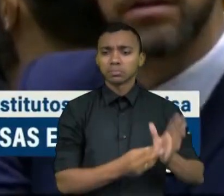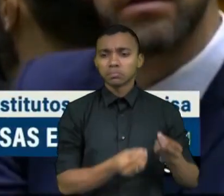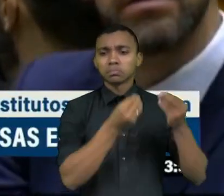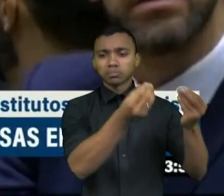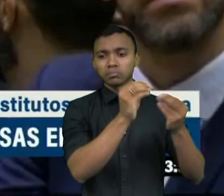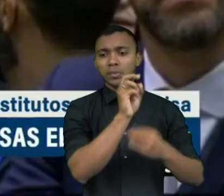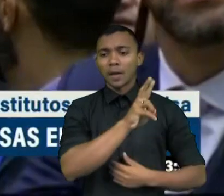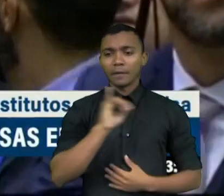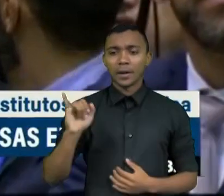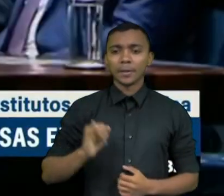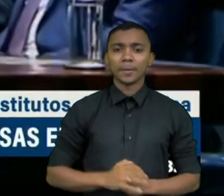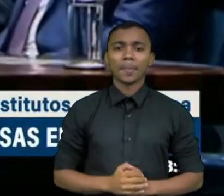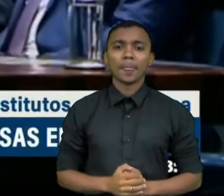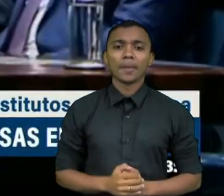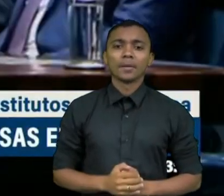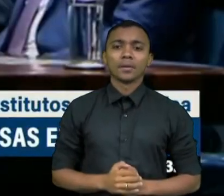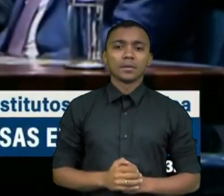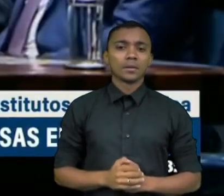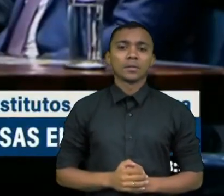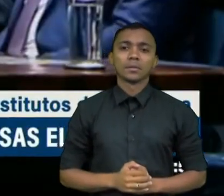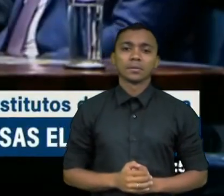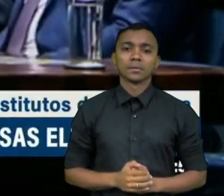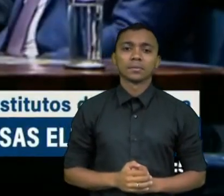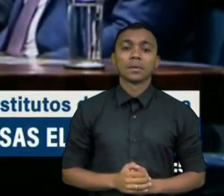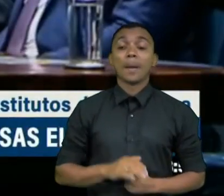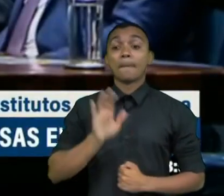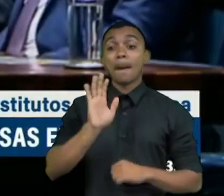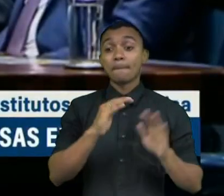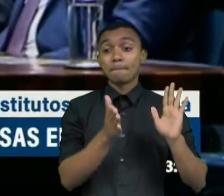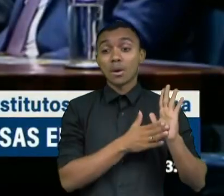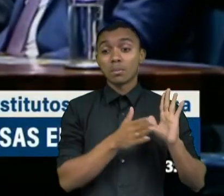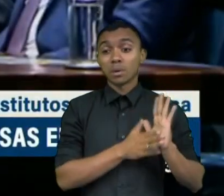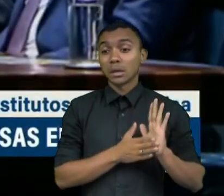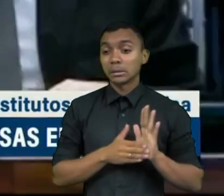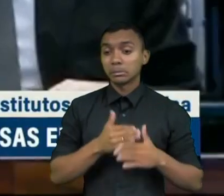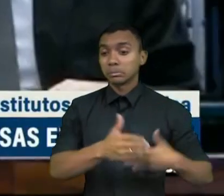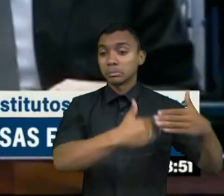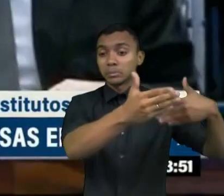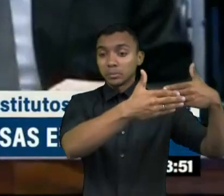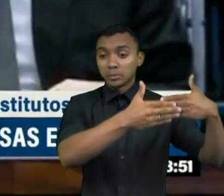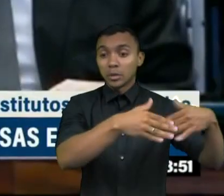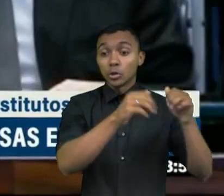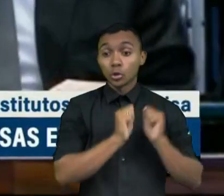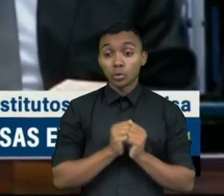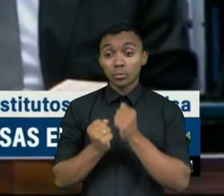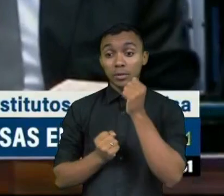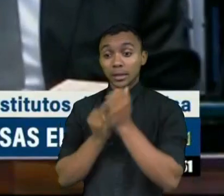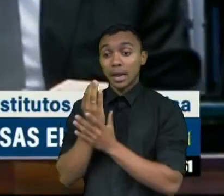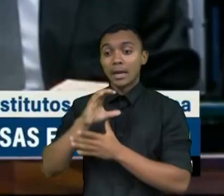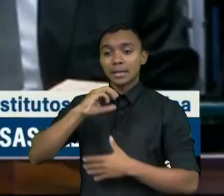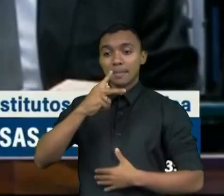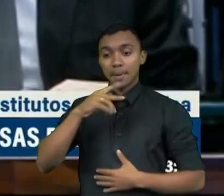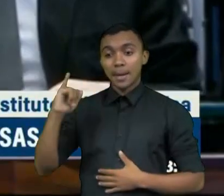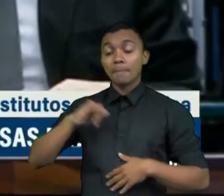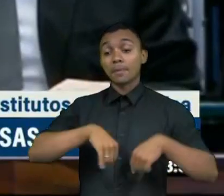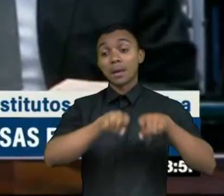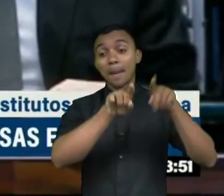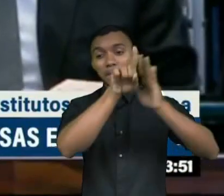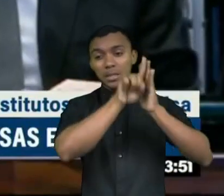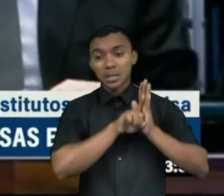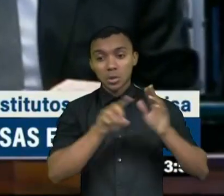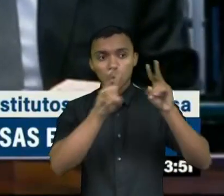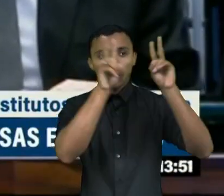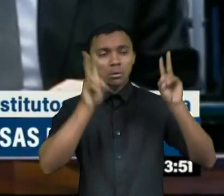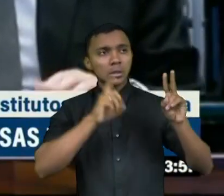similares aos das urnas. Mas a tramitação da proposta, assim como a abertura da CPI e das investigações sobre o